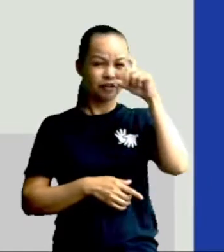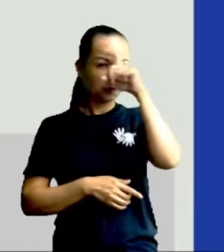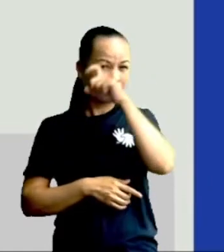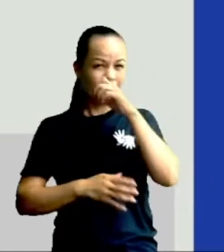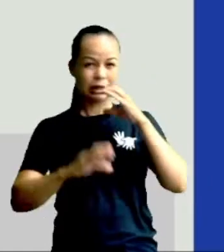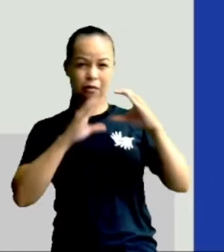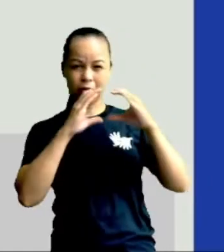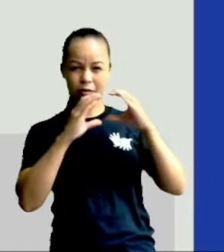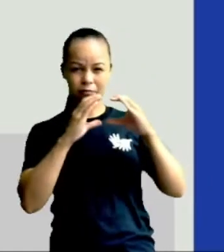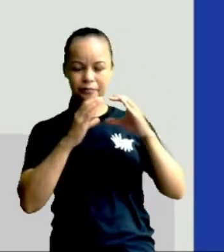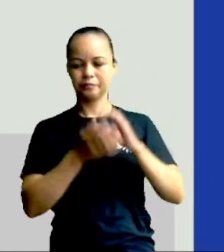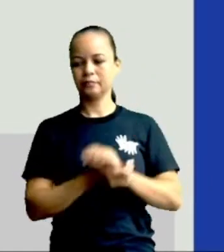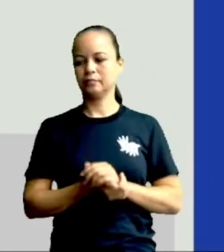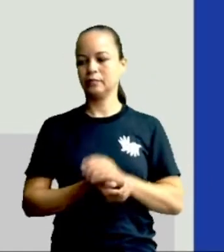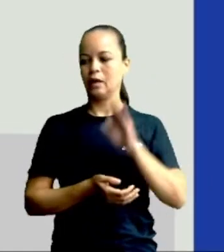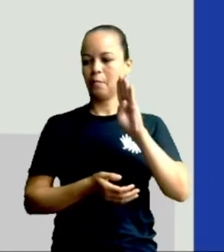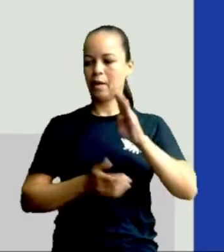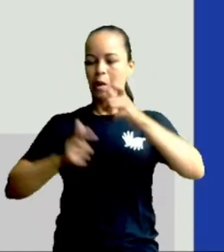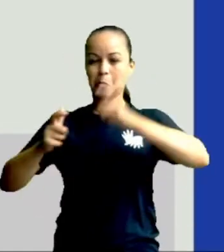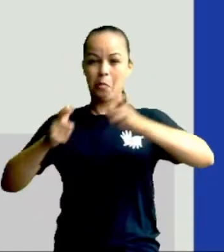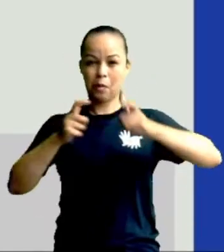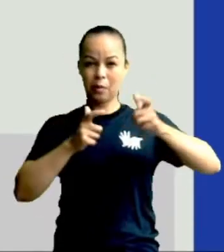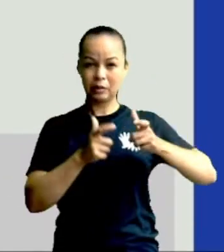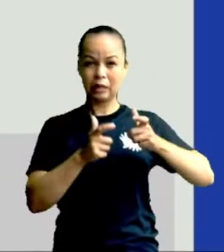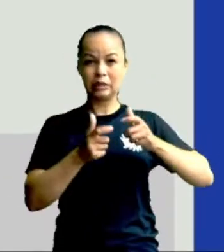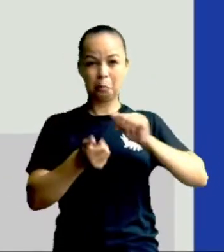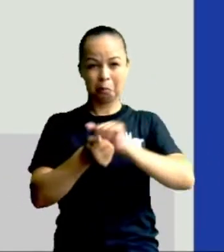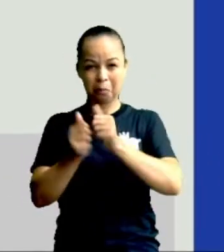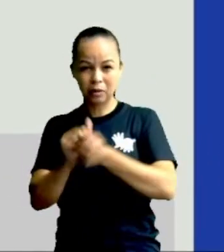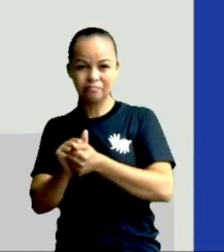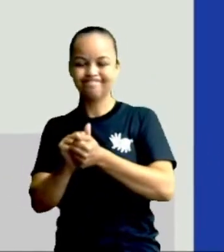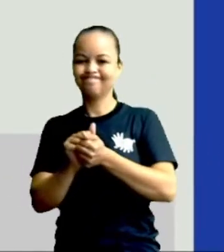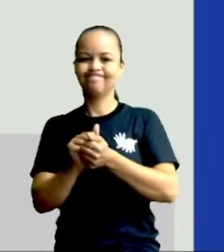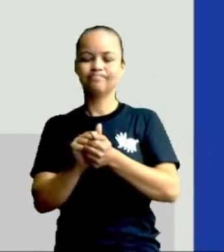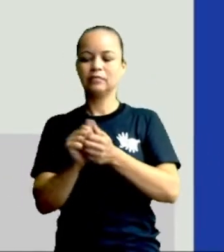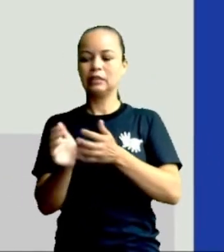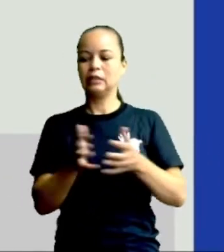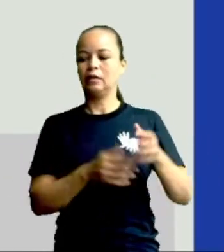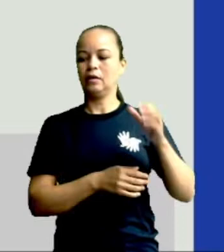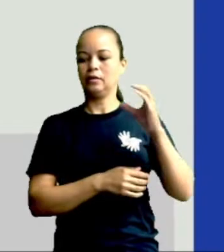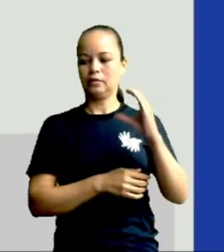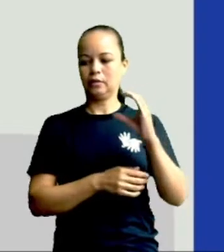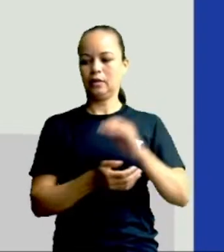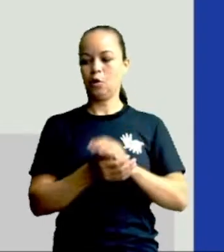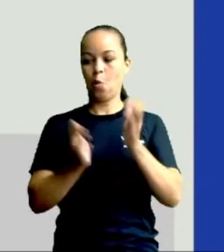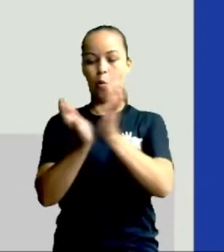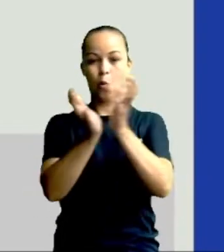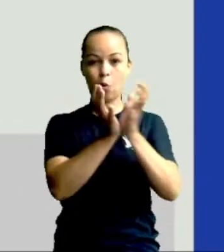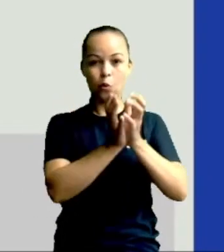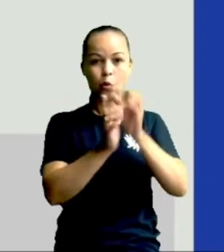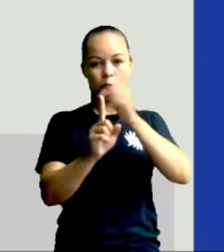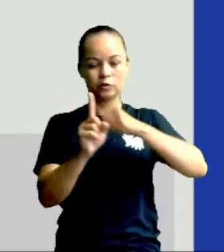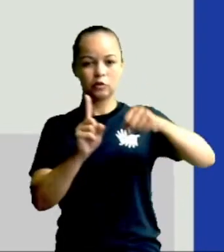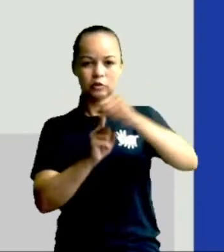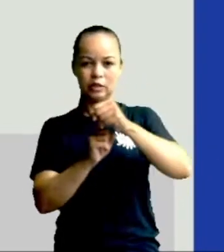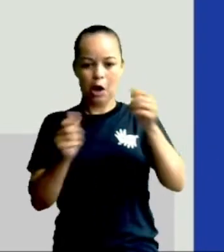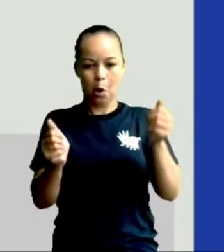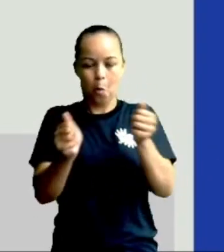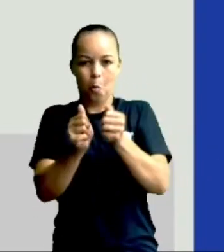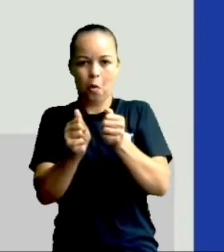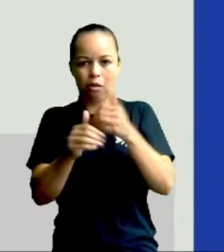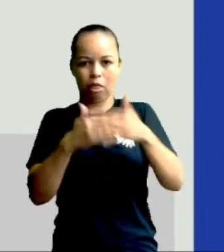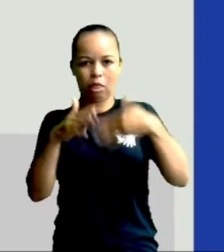Letra B. Não se adaptava em nenhum ambiente? Letra C. Os grupos sociais não se estruturavam?